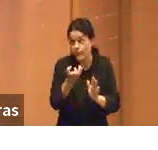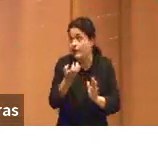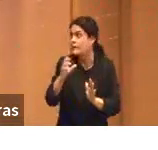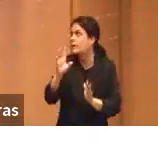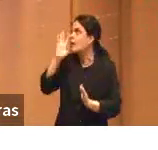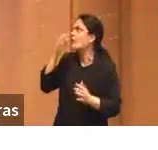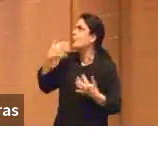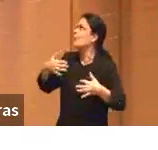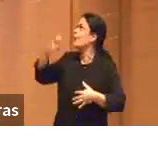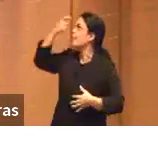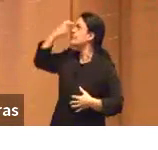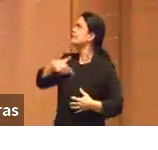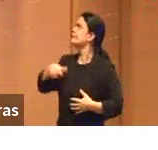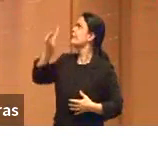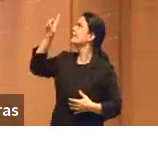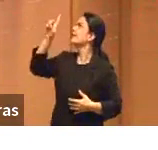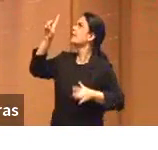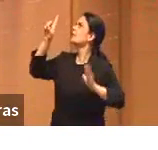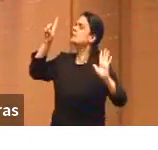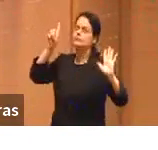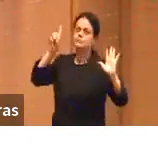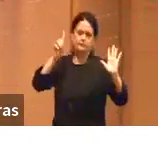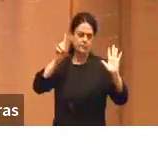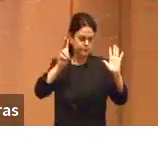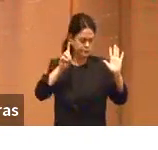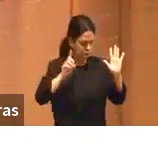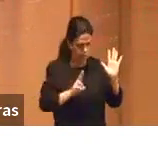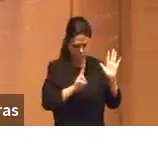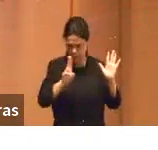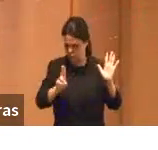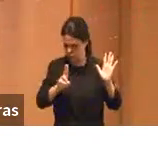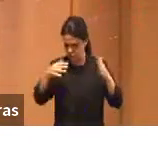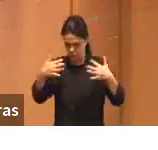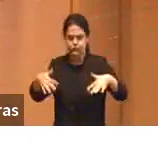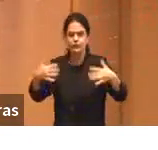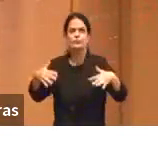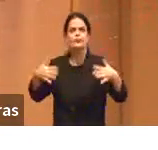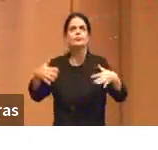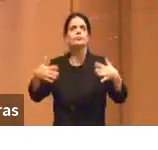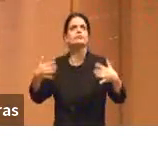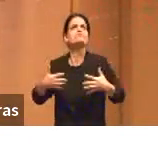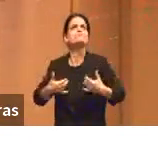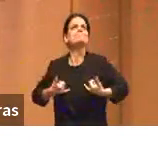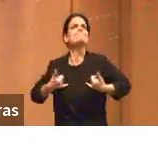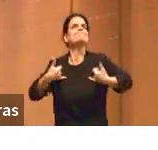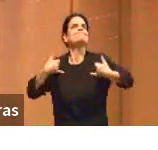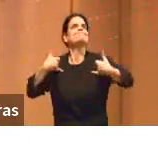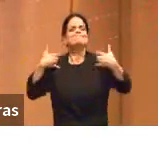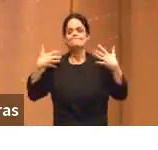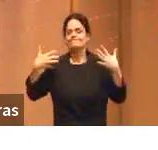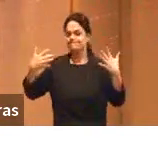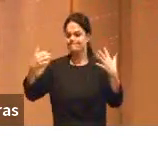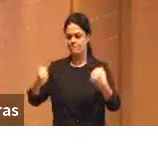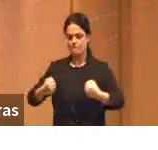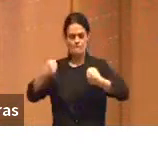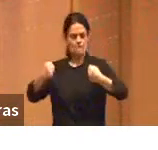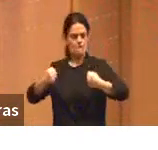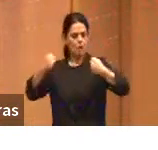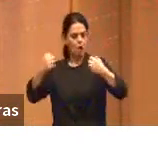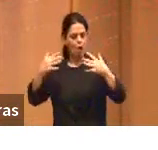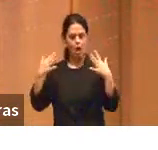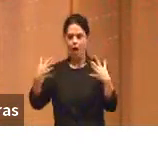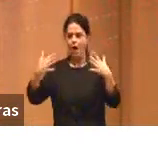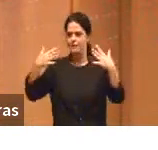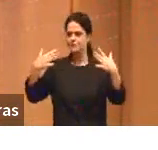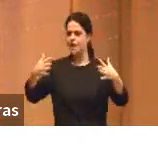Não tem mais como. Ele já hibridizou completamente pela tecnologia, ganhando poderes sobrenaturais, porque afinal ele